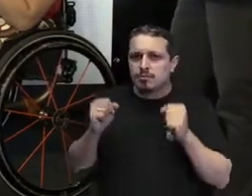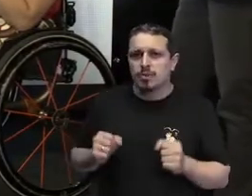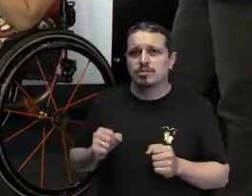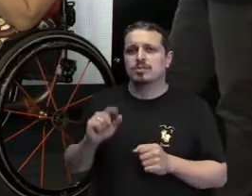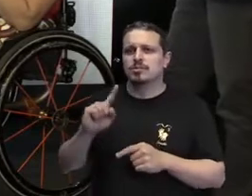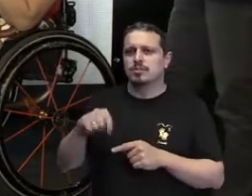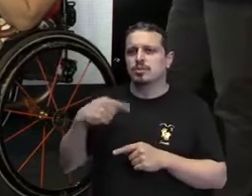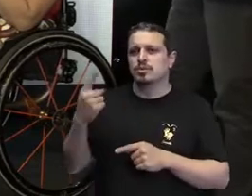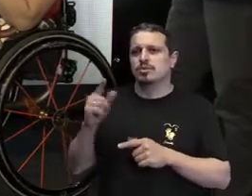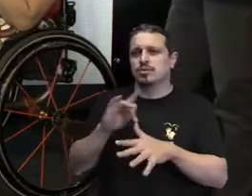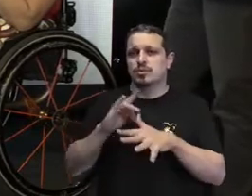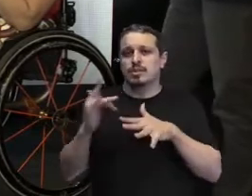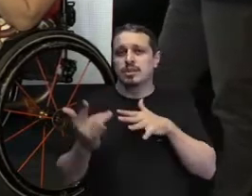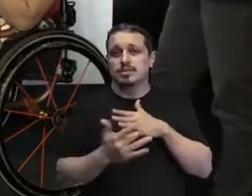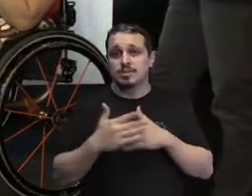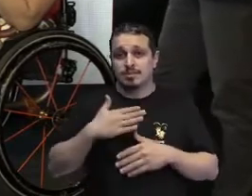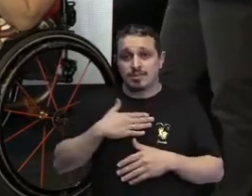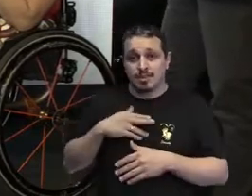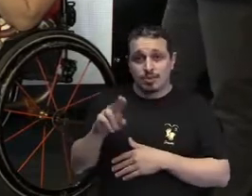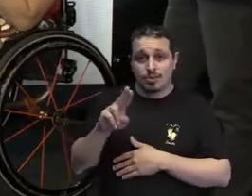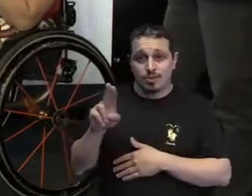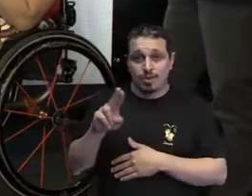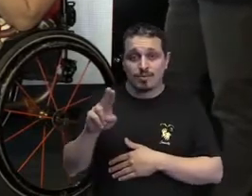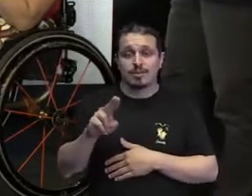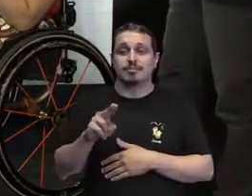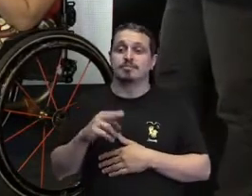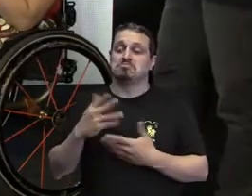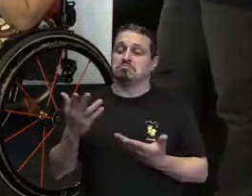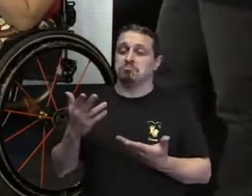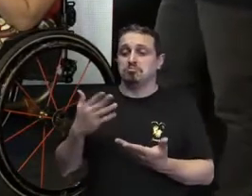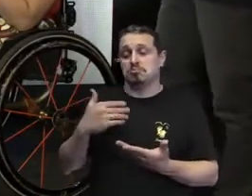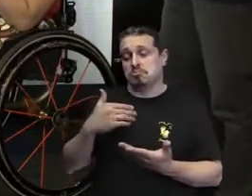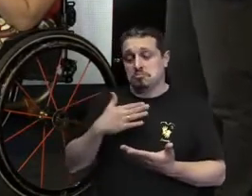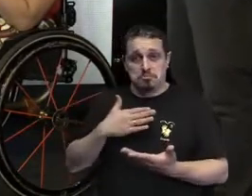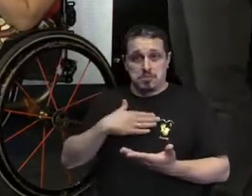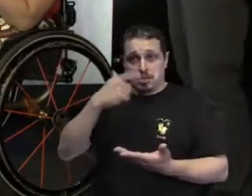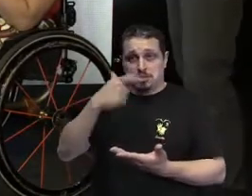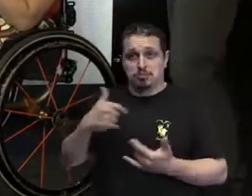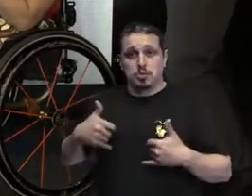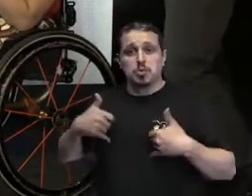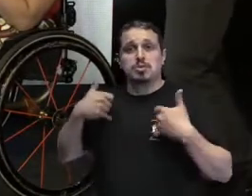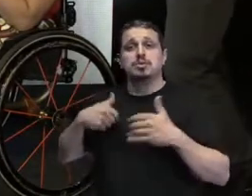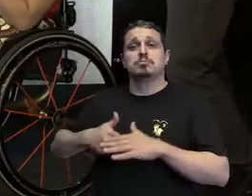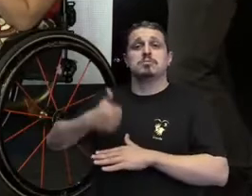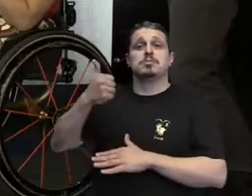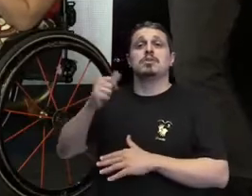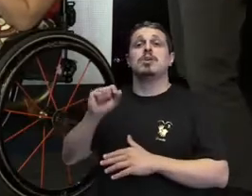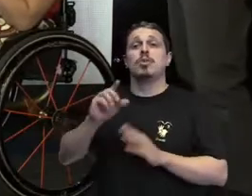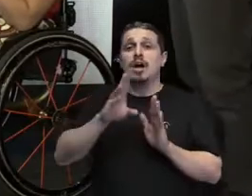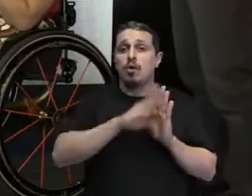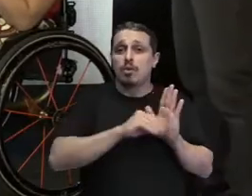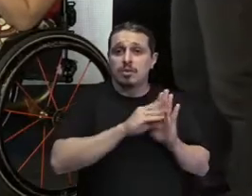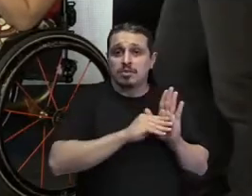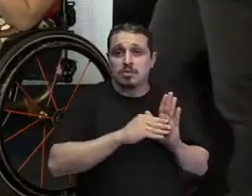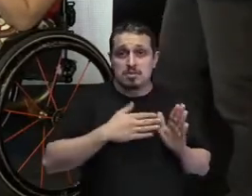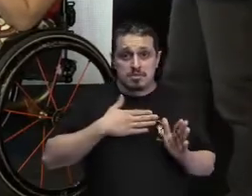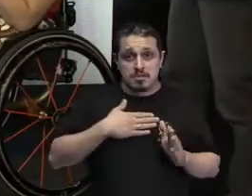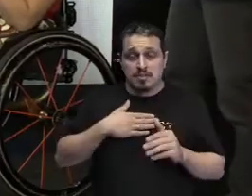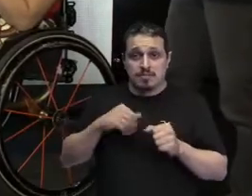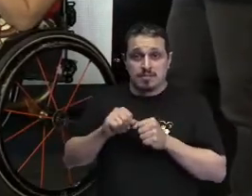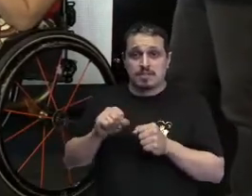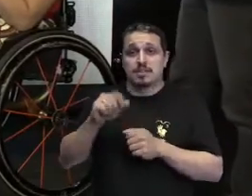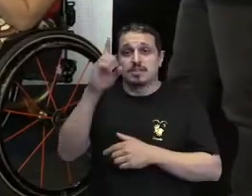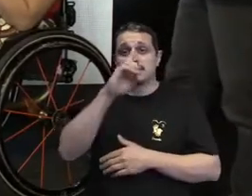E eu tenho orgulho de dizer que eu fui pioneira nesse sentido, né, de ser uma criadora de conteúdo, pessoa com deficiência, que fala sobre a sua